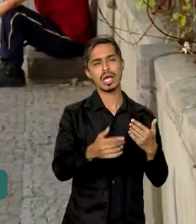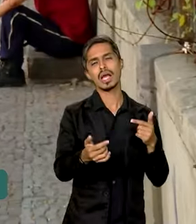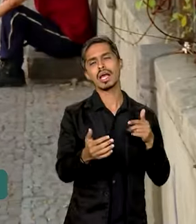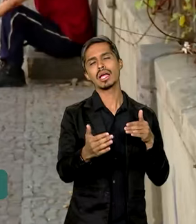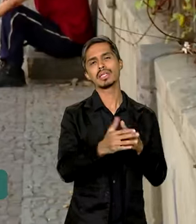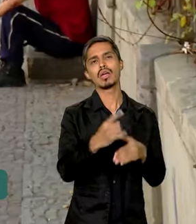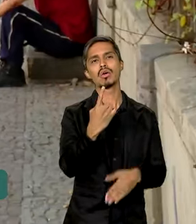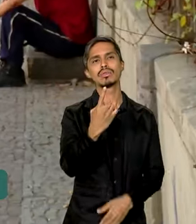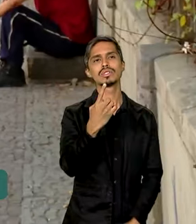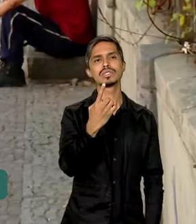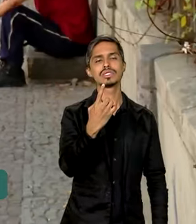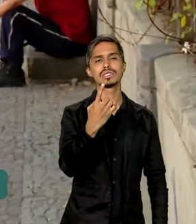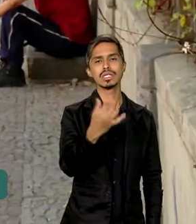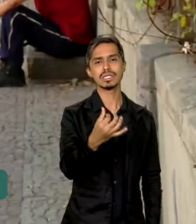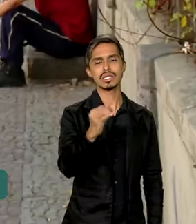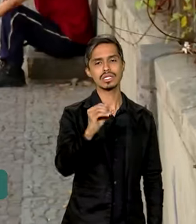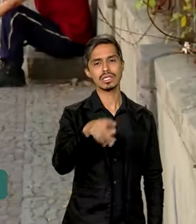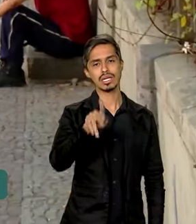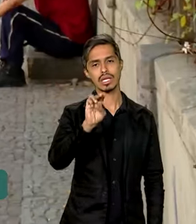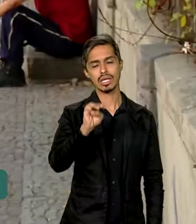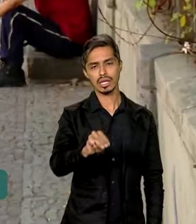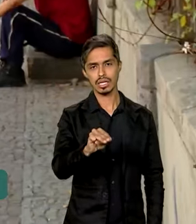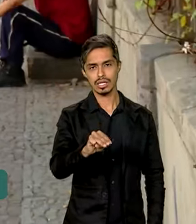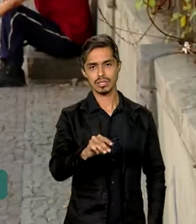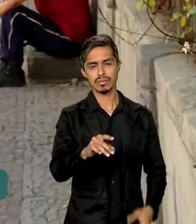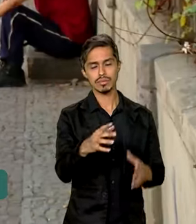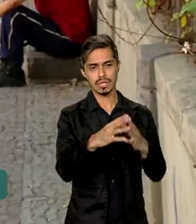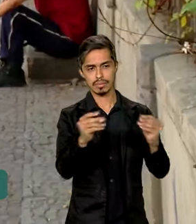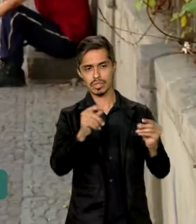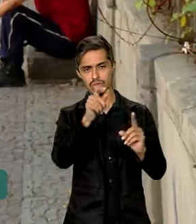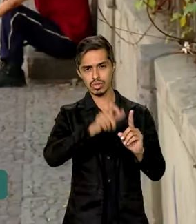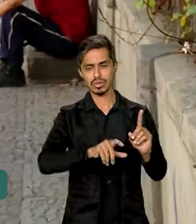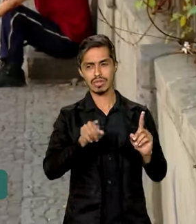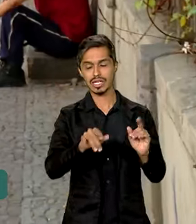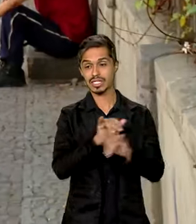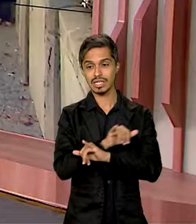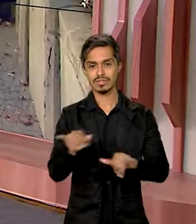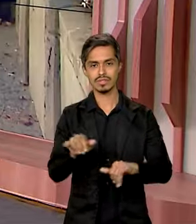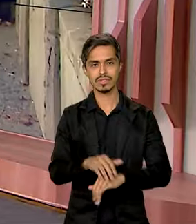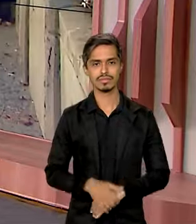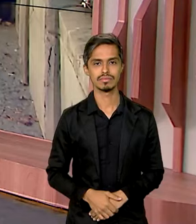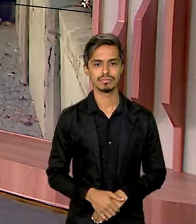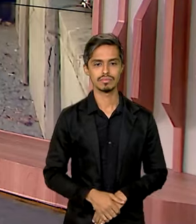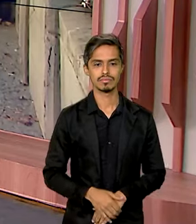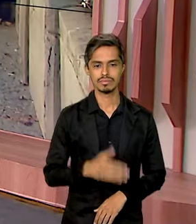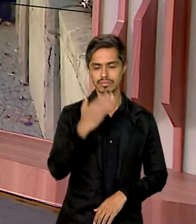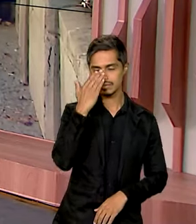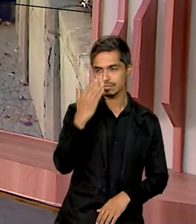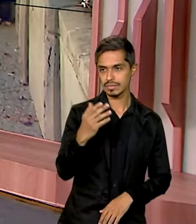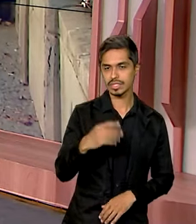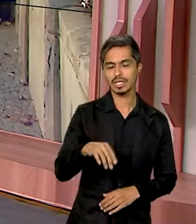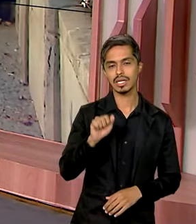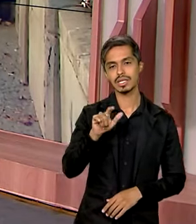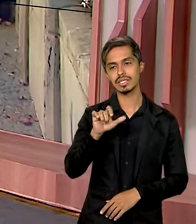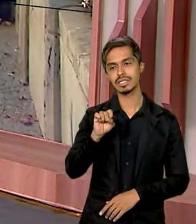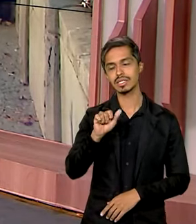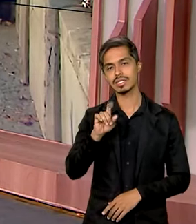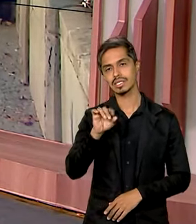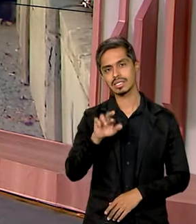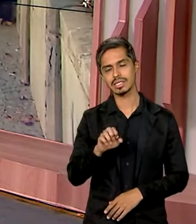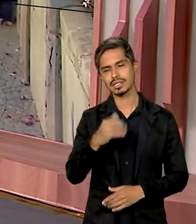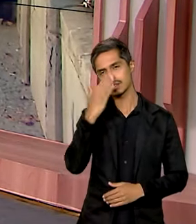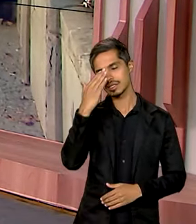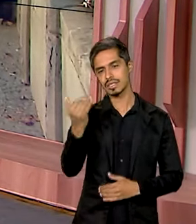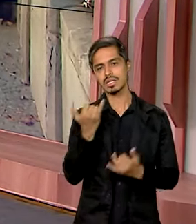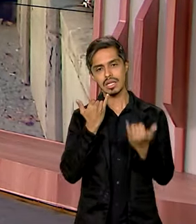de até 160 quilômetros do desaparecimento. A gente volta com você. Ok, Alessandra, obrigada pelas informações,